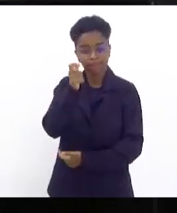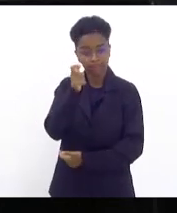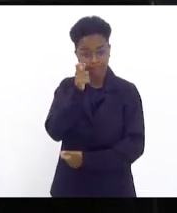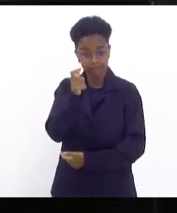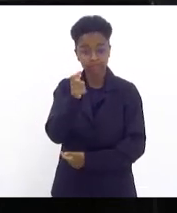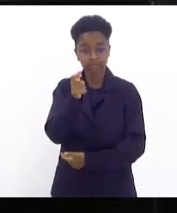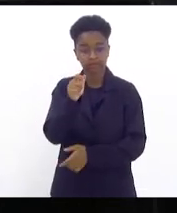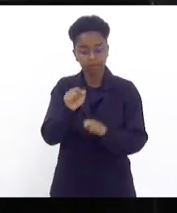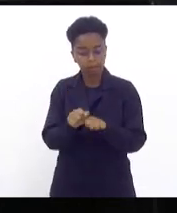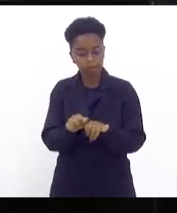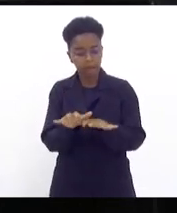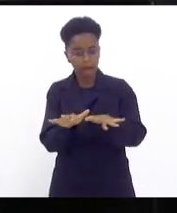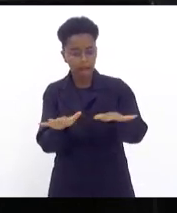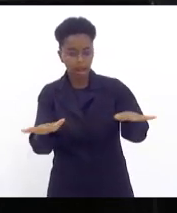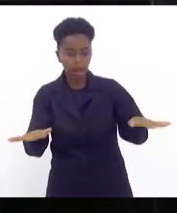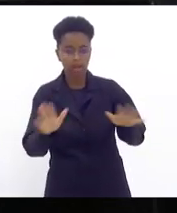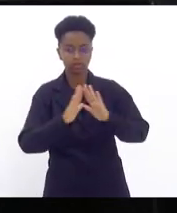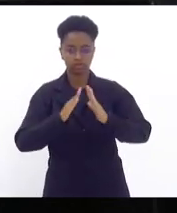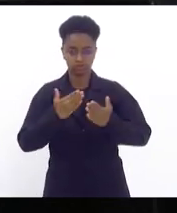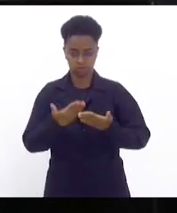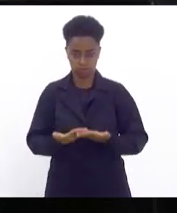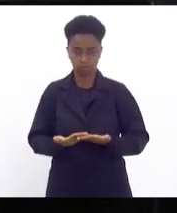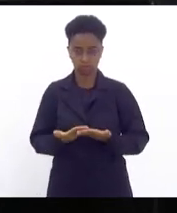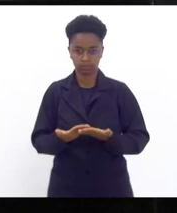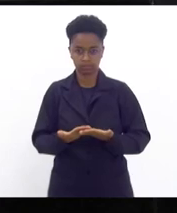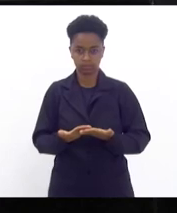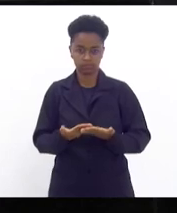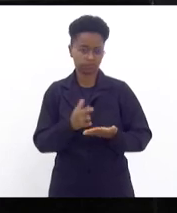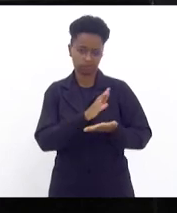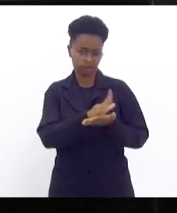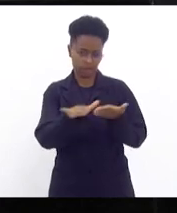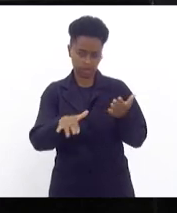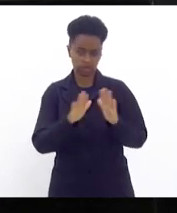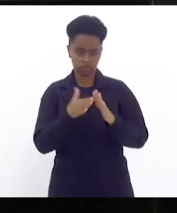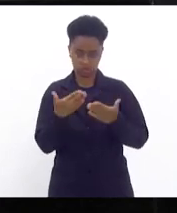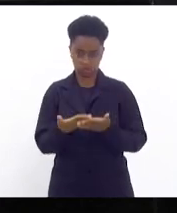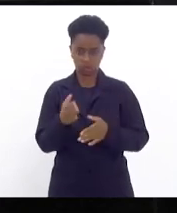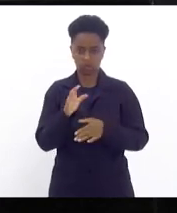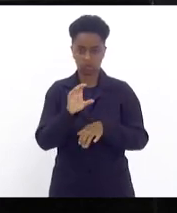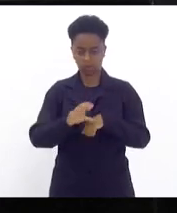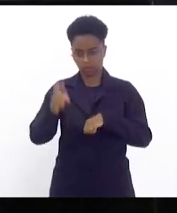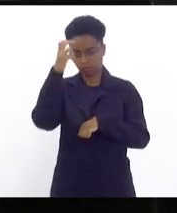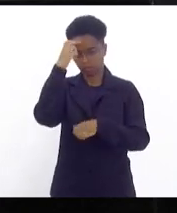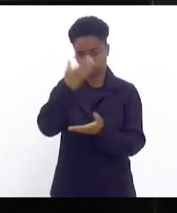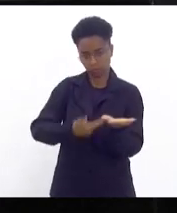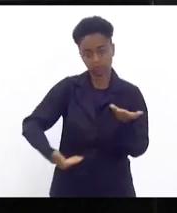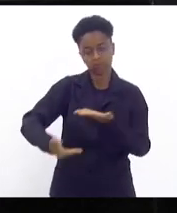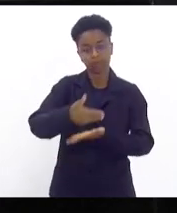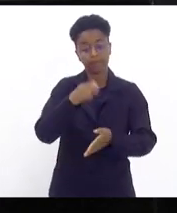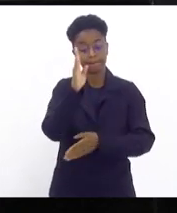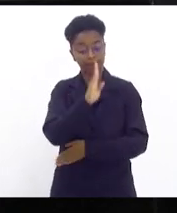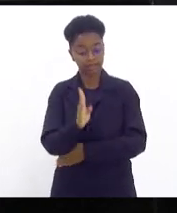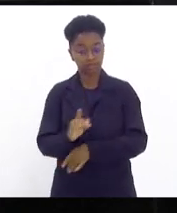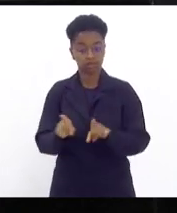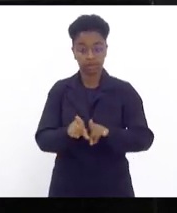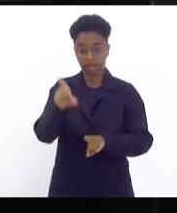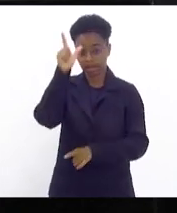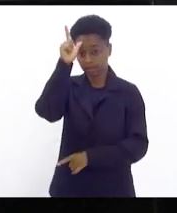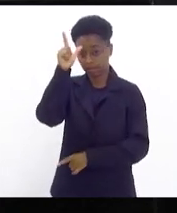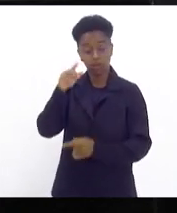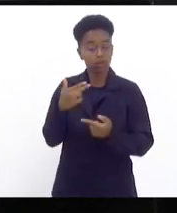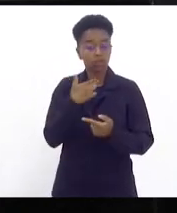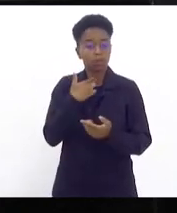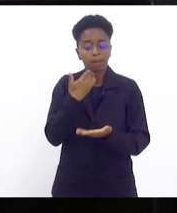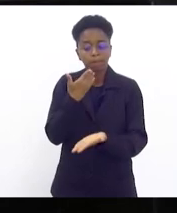expandir a escola ou as escolas intercultural Brasil-Alemanha, não poderia perder uma